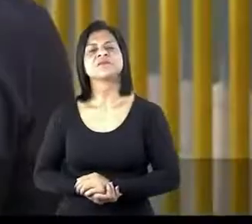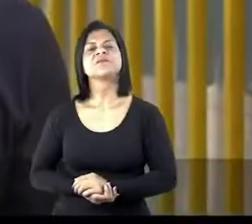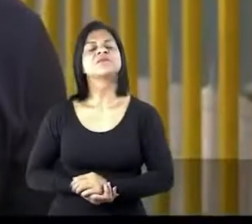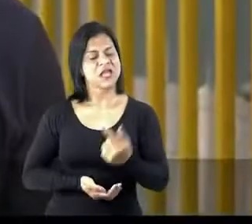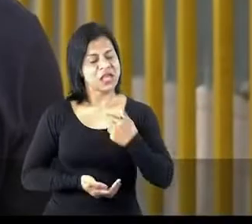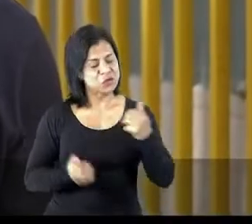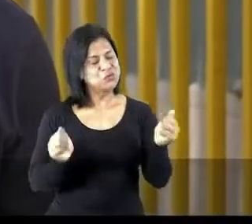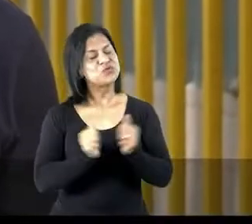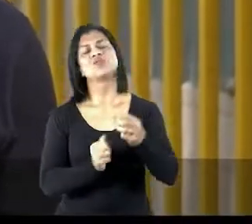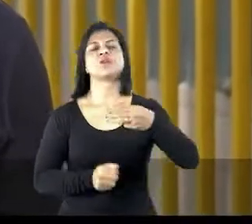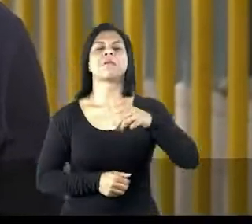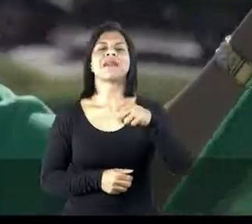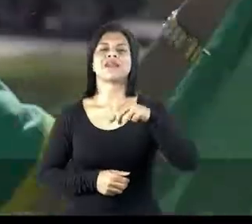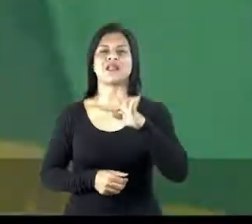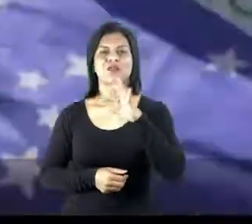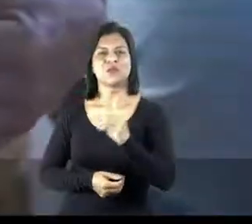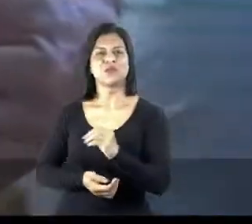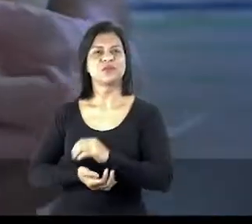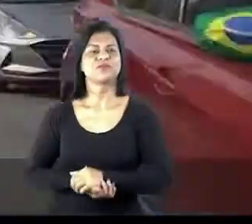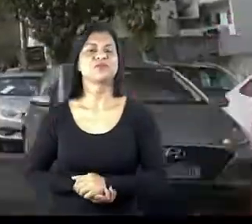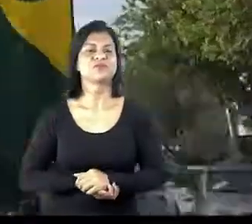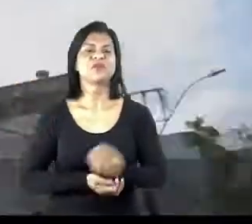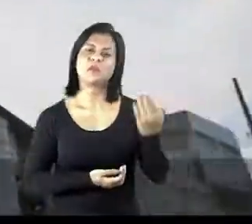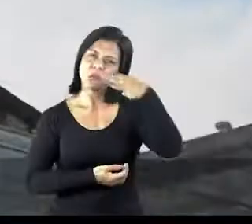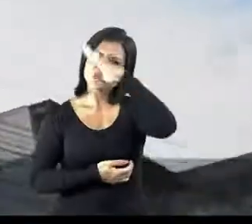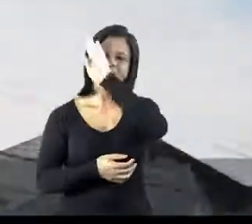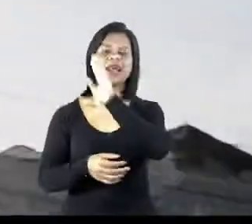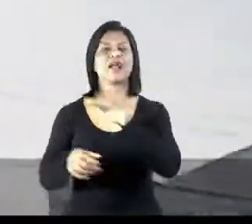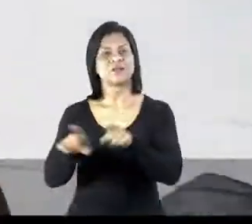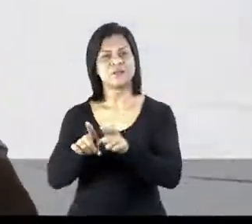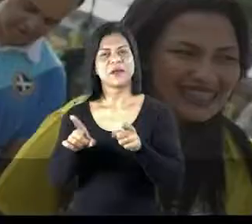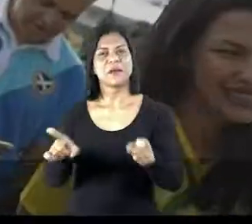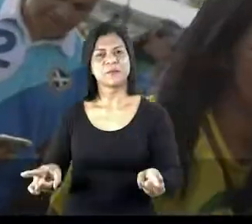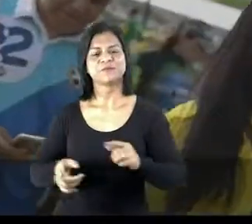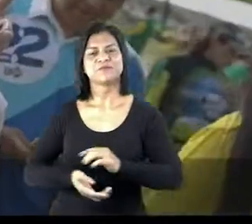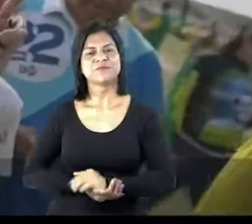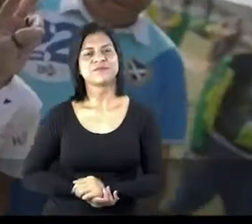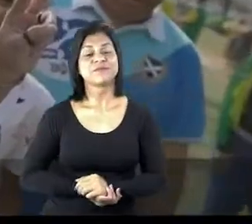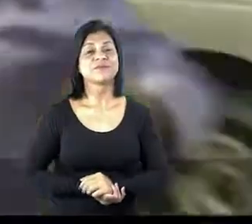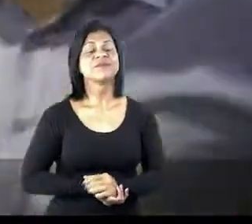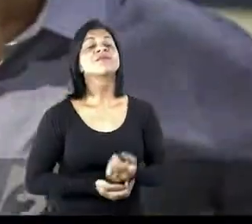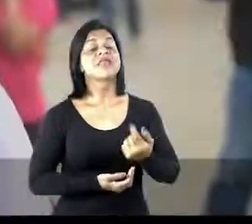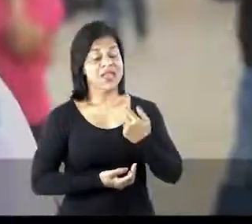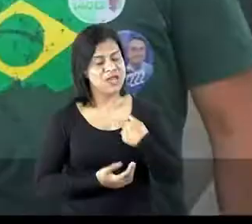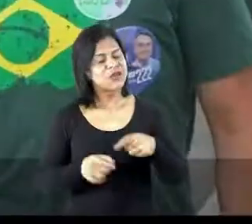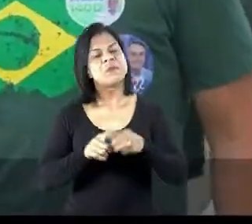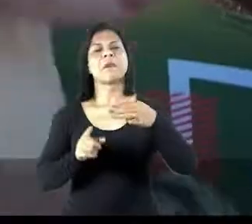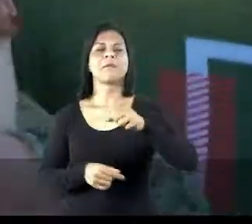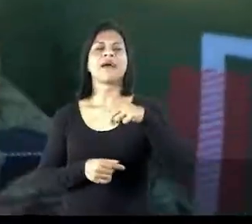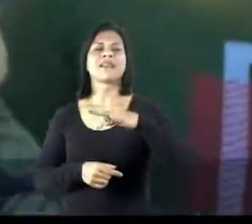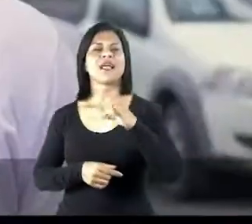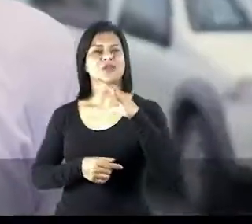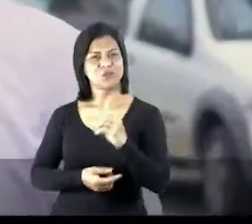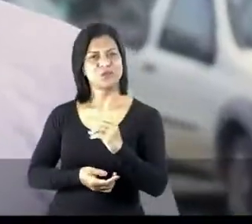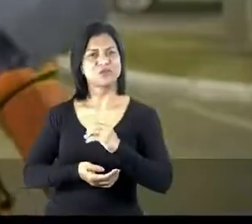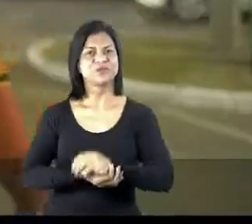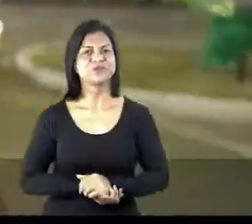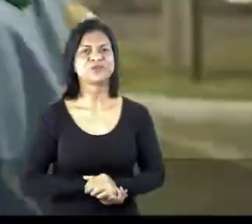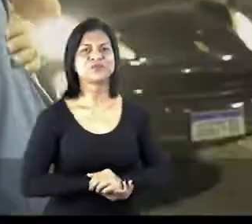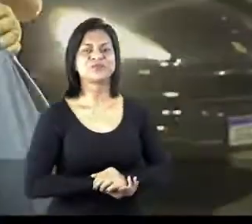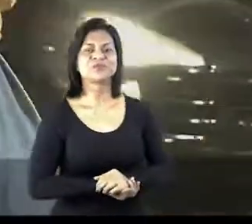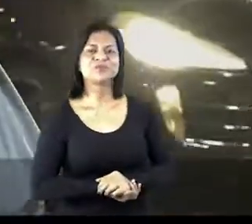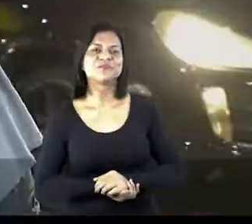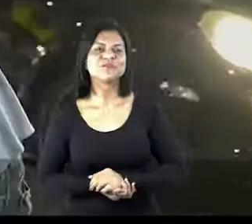Eu estou com Manato. Bolsonaro! E eu sou Manato.